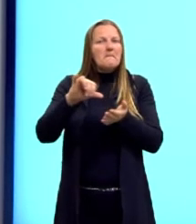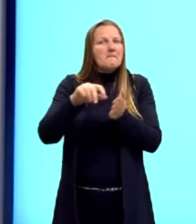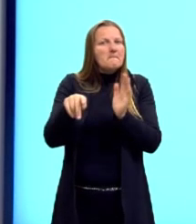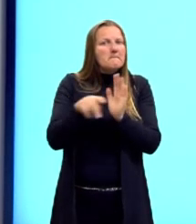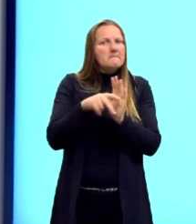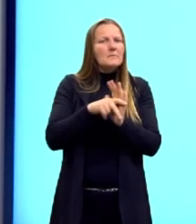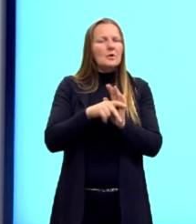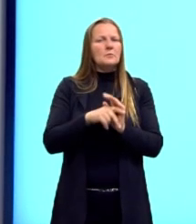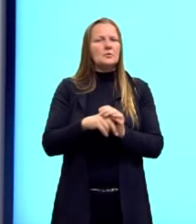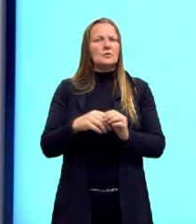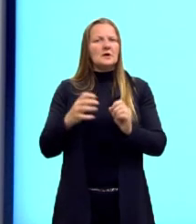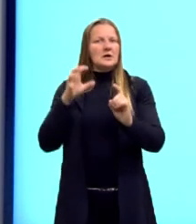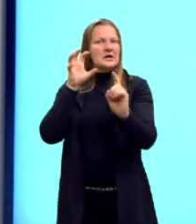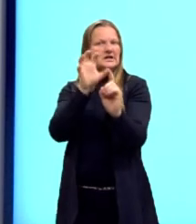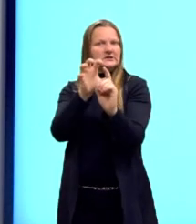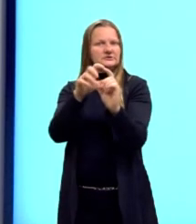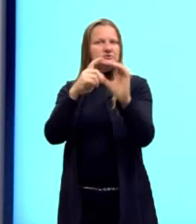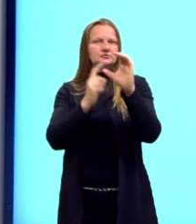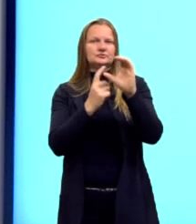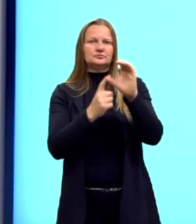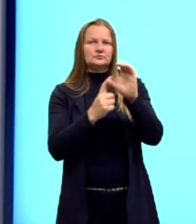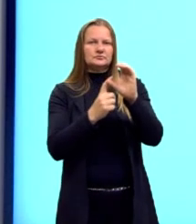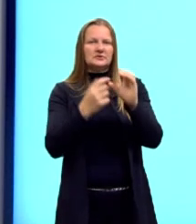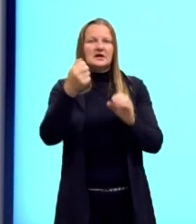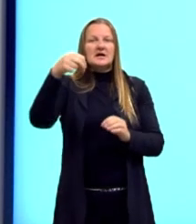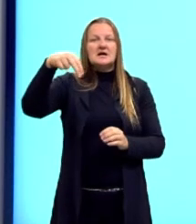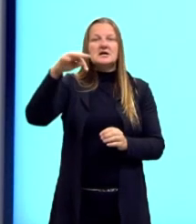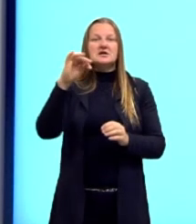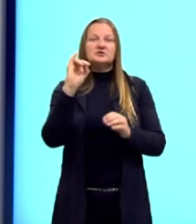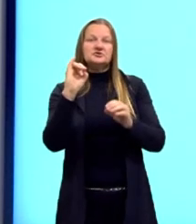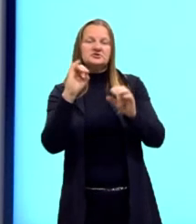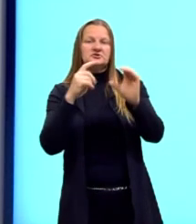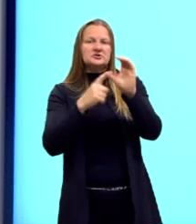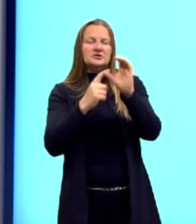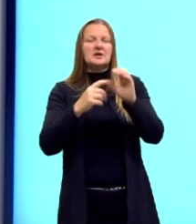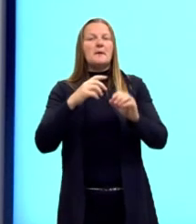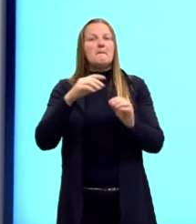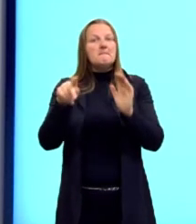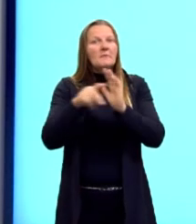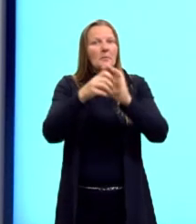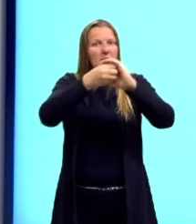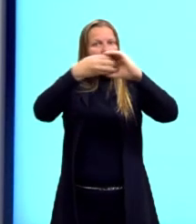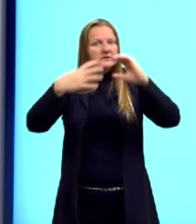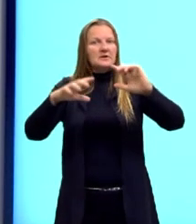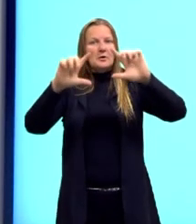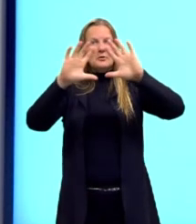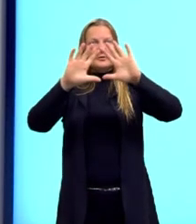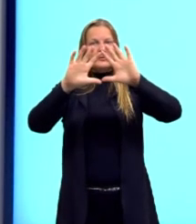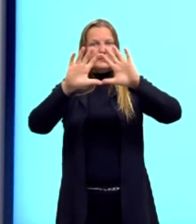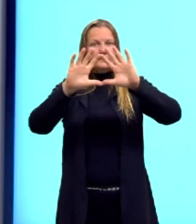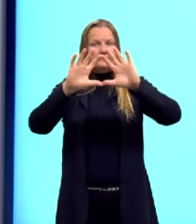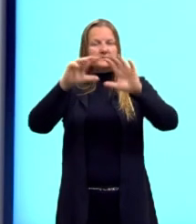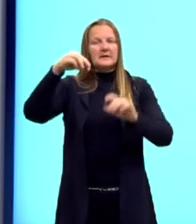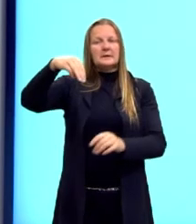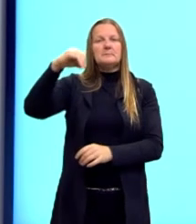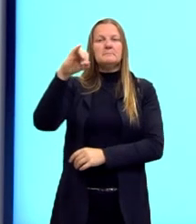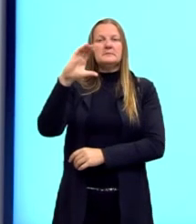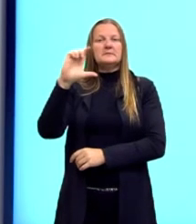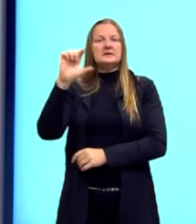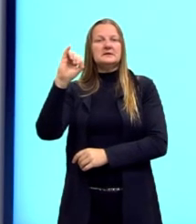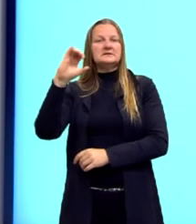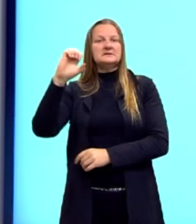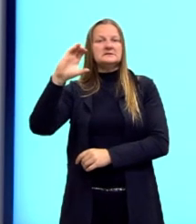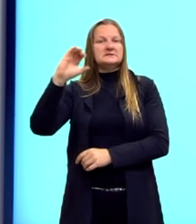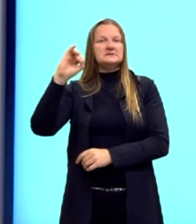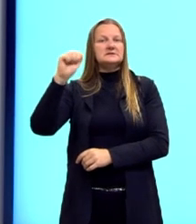era o anticomunismo, ele tem esse caráter miliciano também, paramilitar, ultranacionalista,